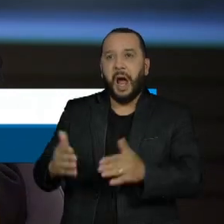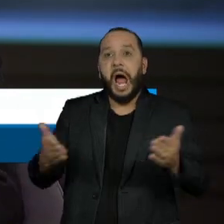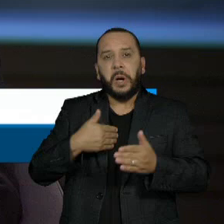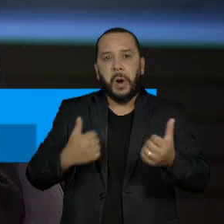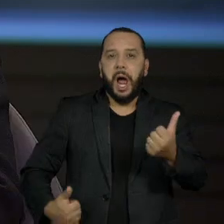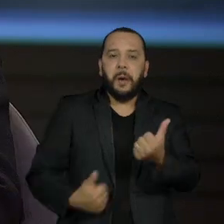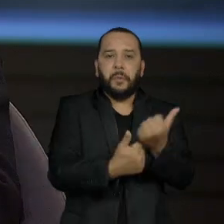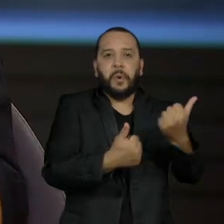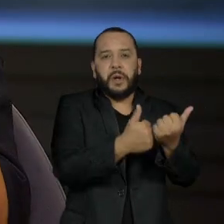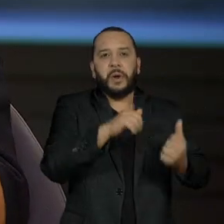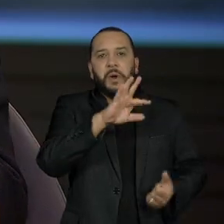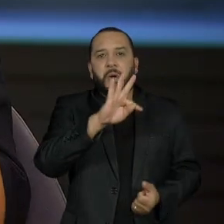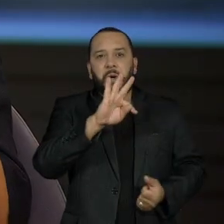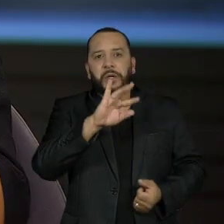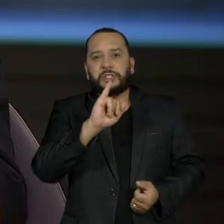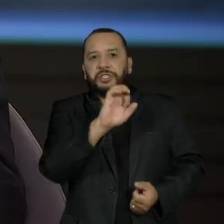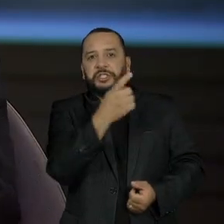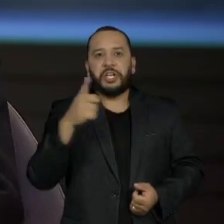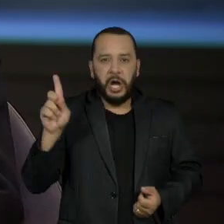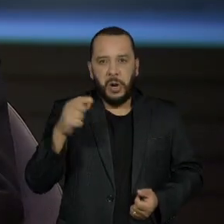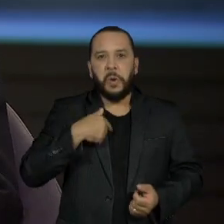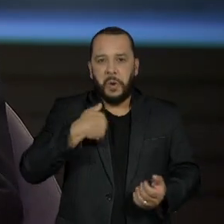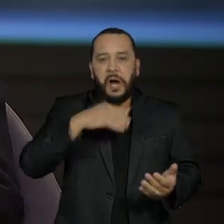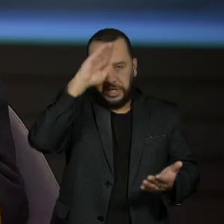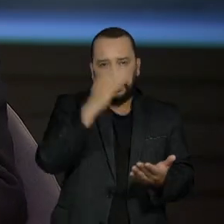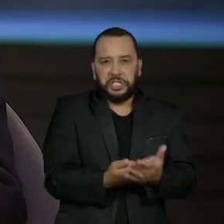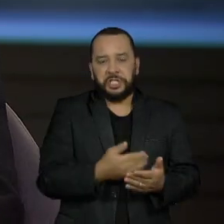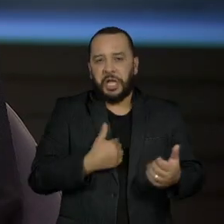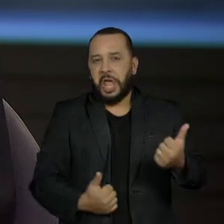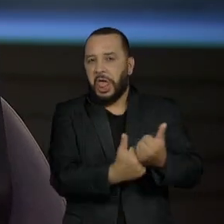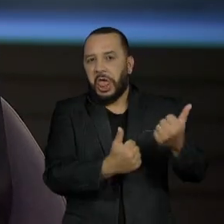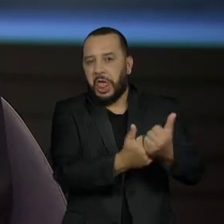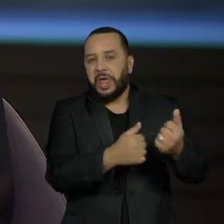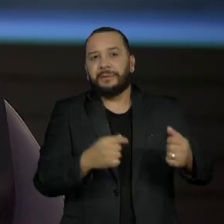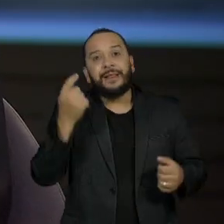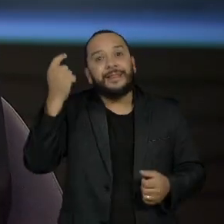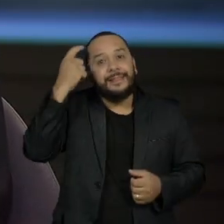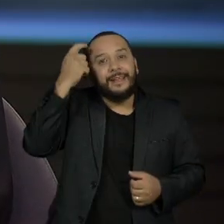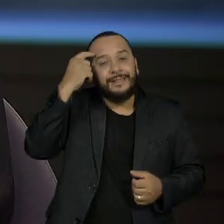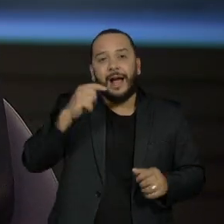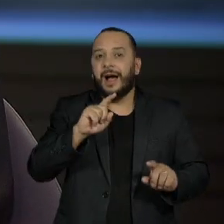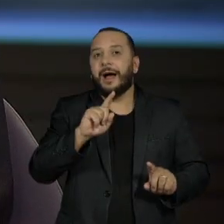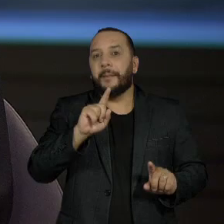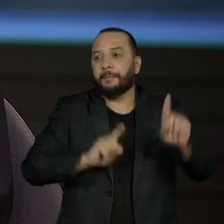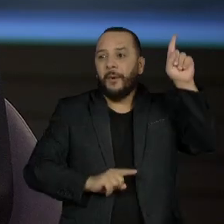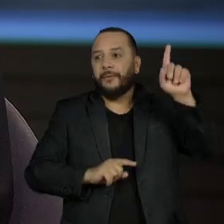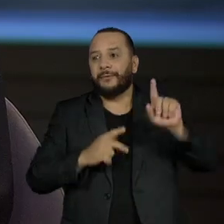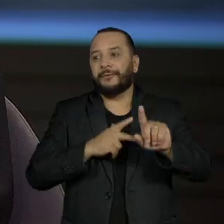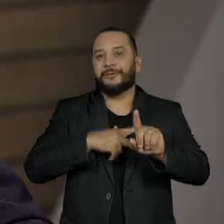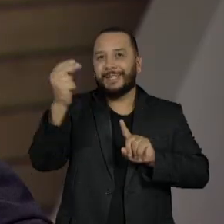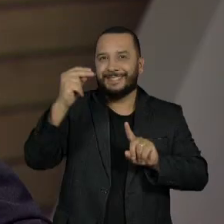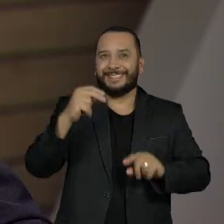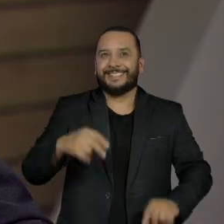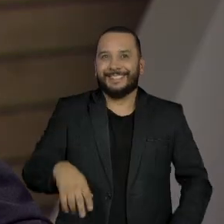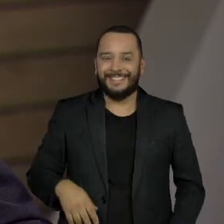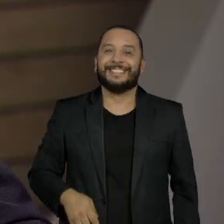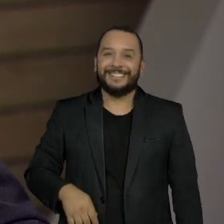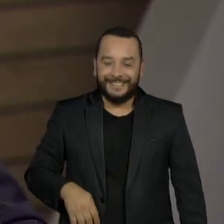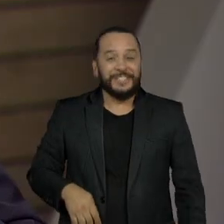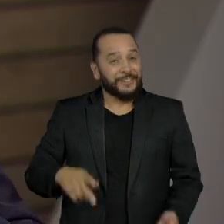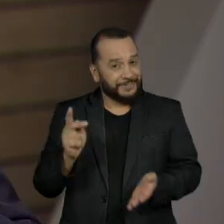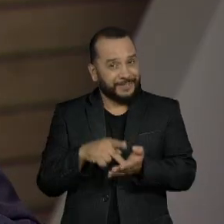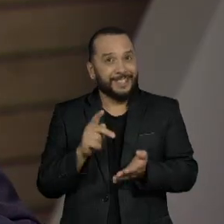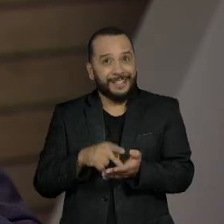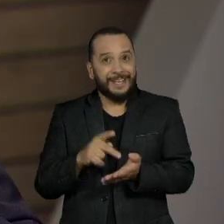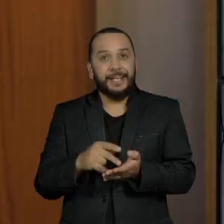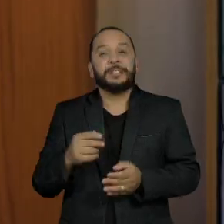nesse segundo turno falou que é candidato dele para tentar cravar alguma vitória. E Socorro vinha aparecendo melhor nas pesquisas.